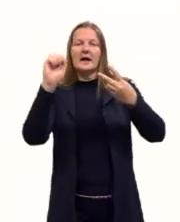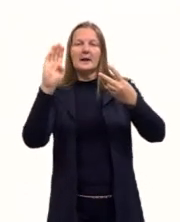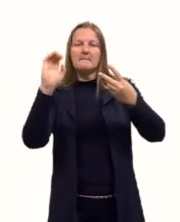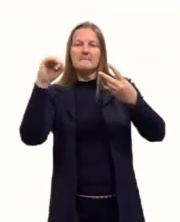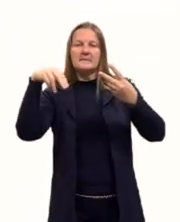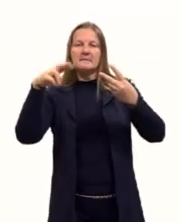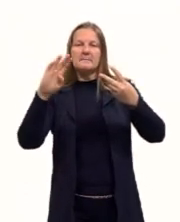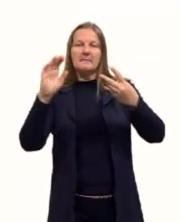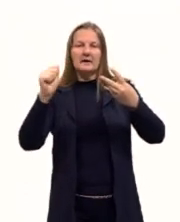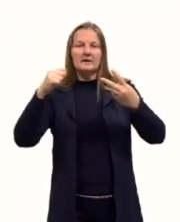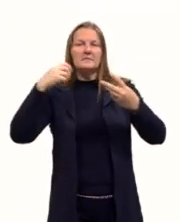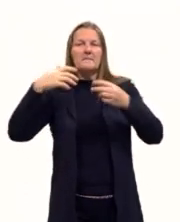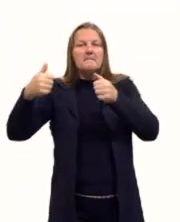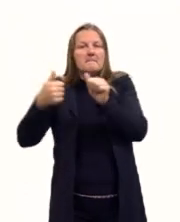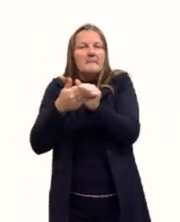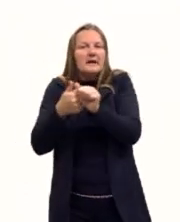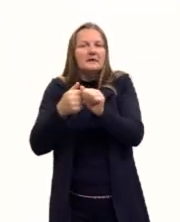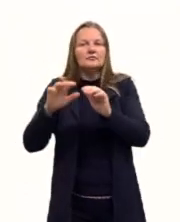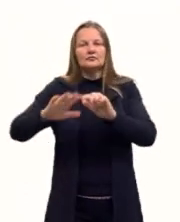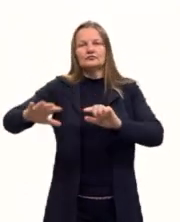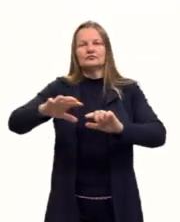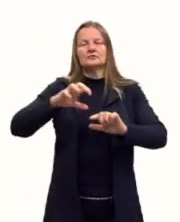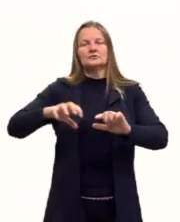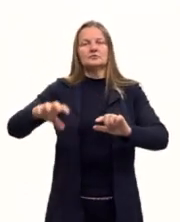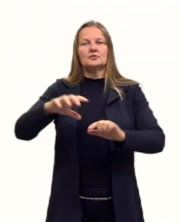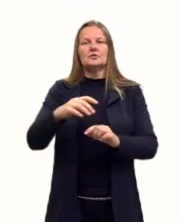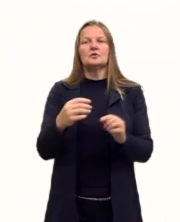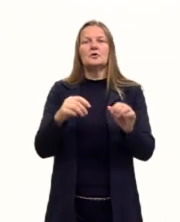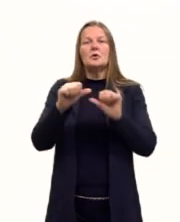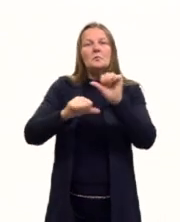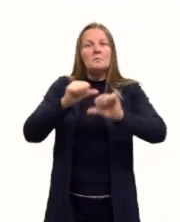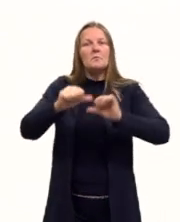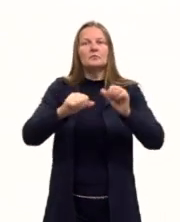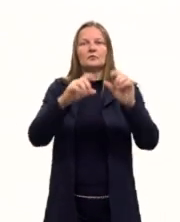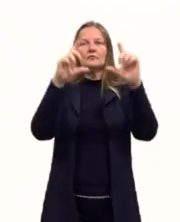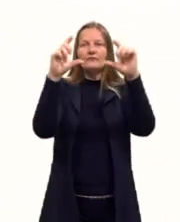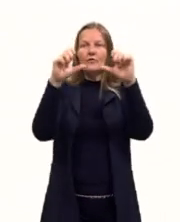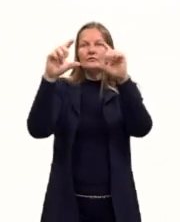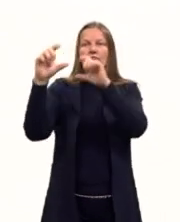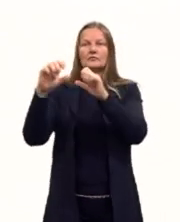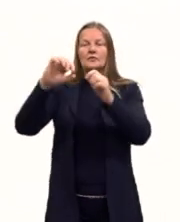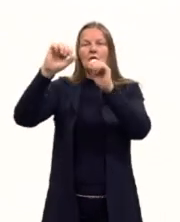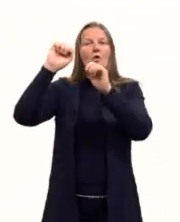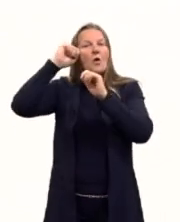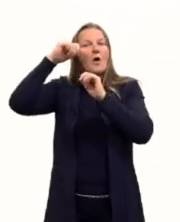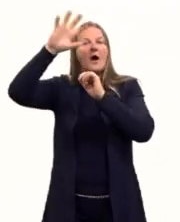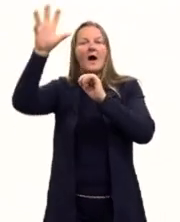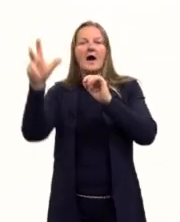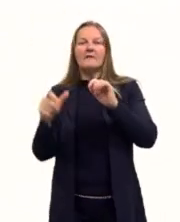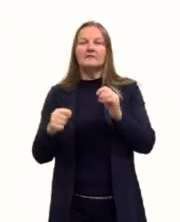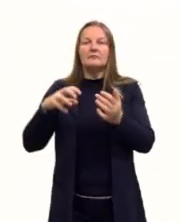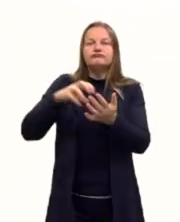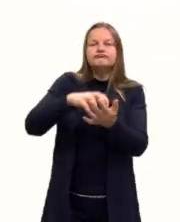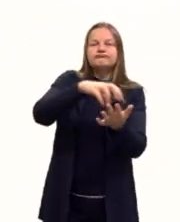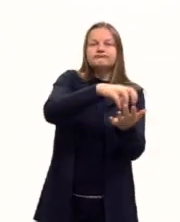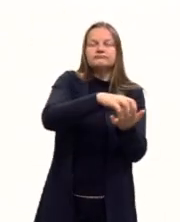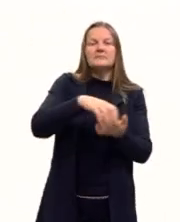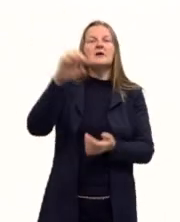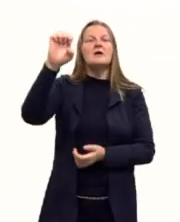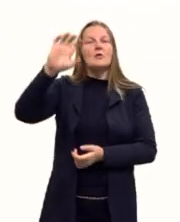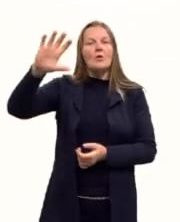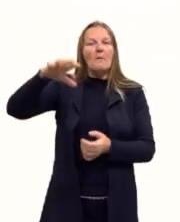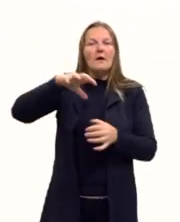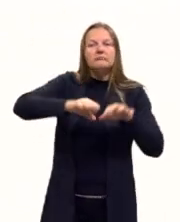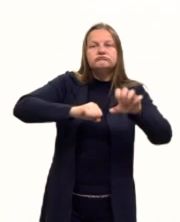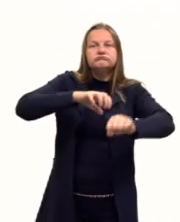Então, mudou muito, de 1870 para 1895, quase que o continente inteiro foi ocupado pelos europeus,